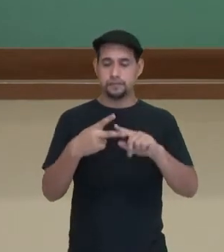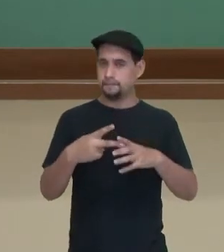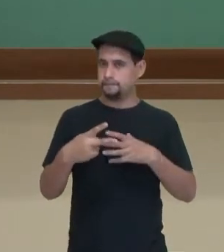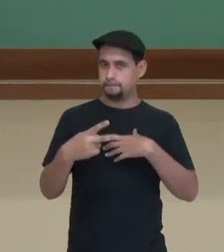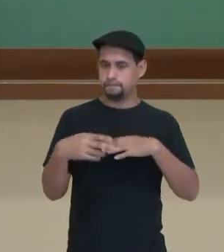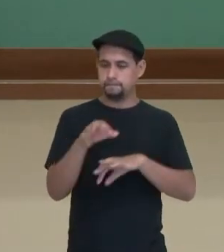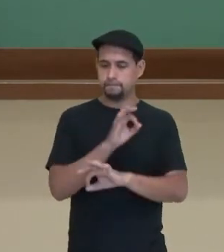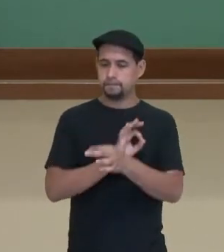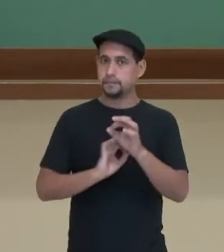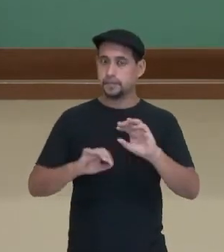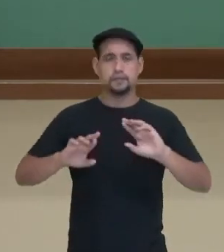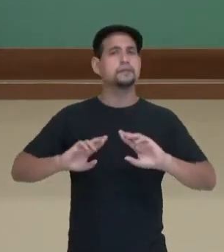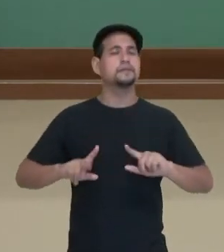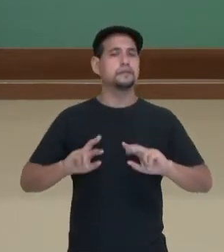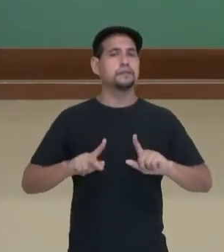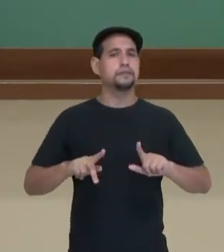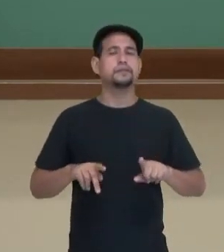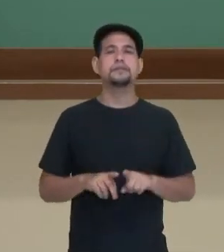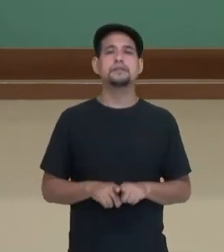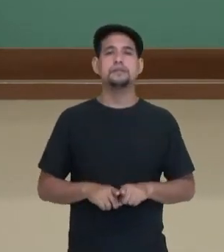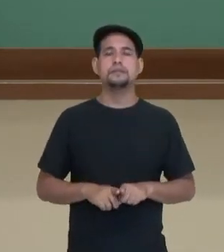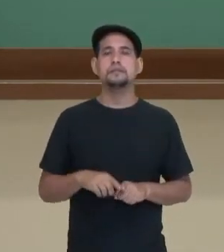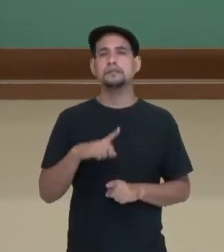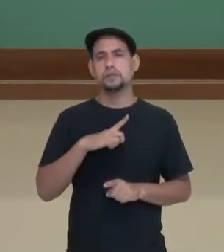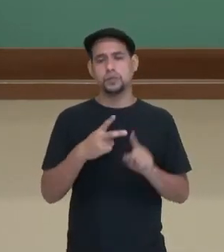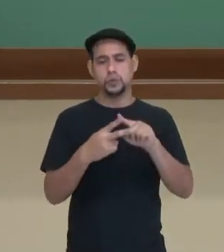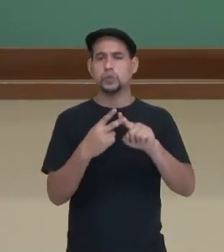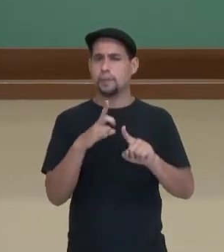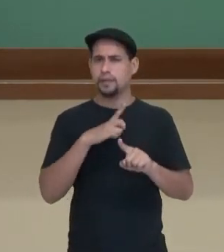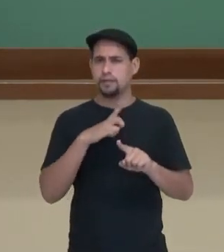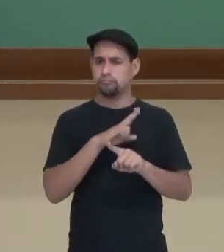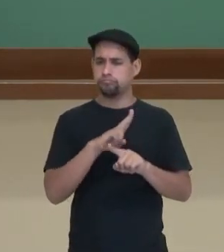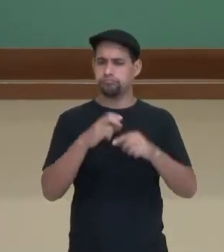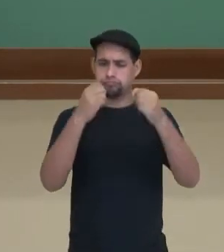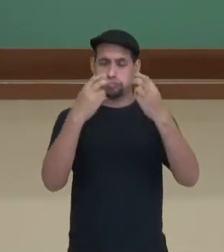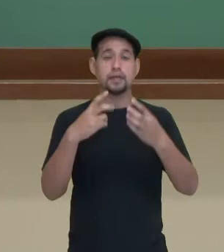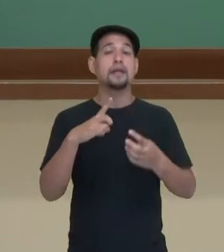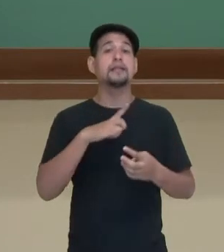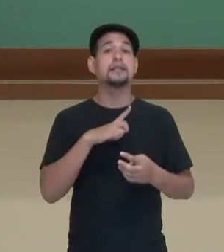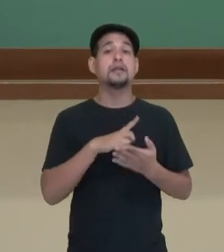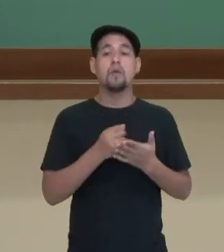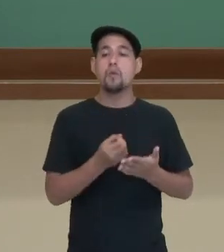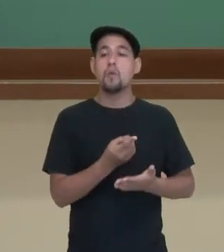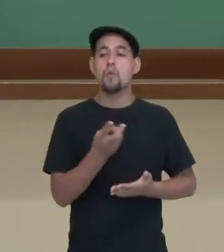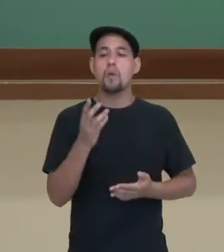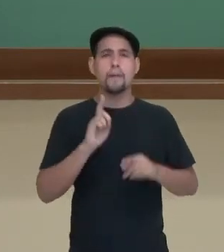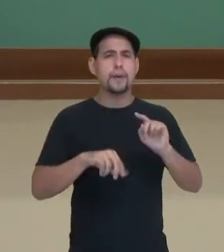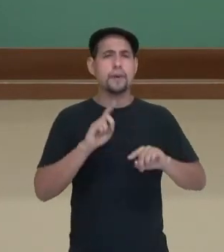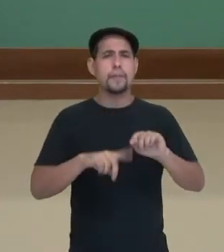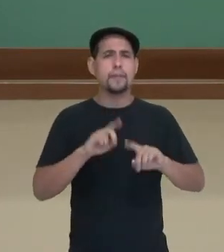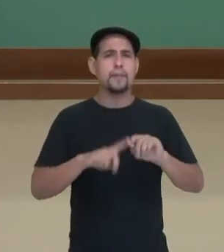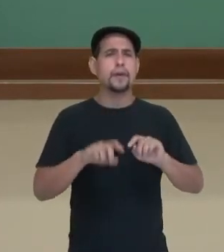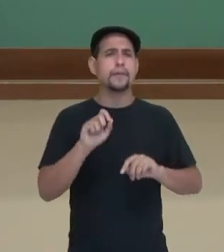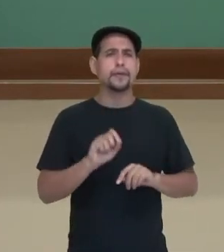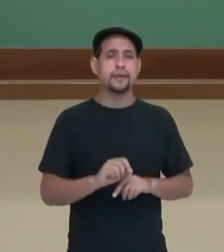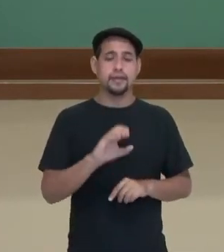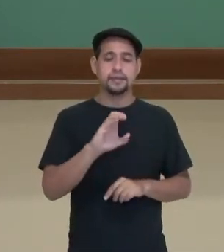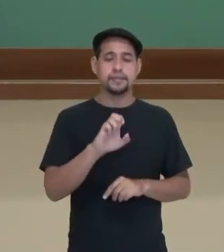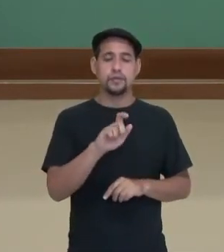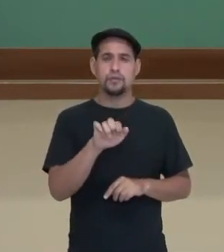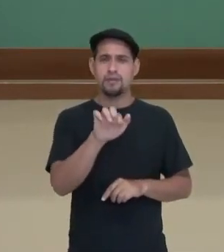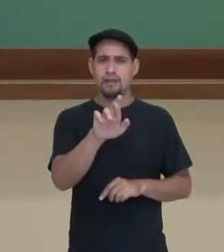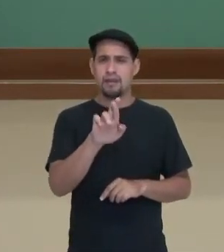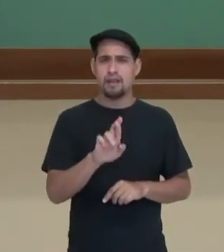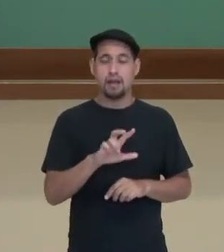células, os condrócitos e os condroblastos. E também tem uma grande quantidade de material extracelular. Tem a função de